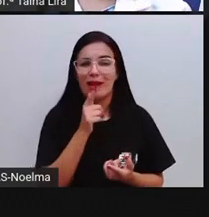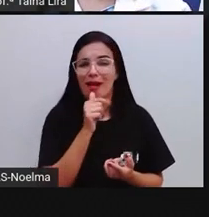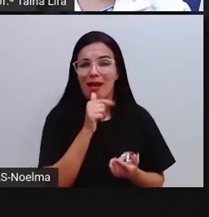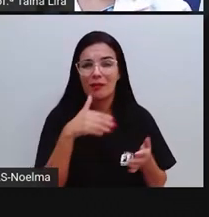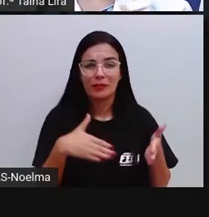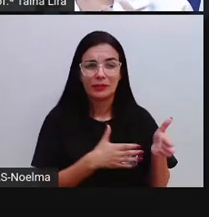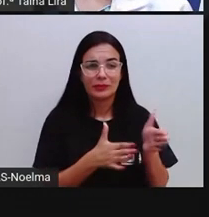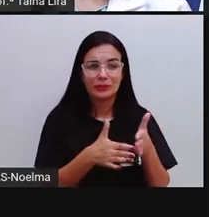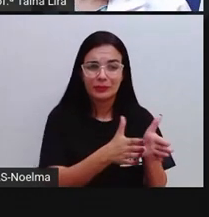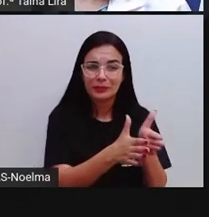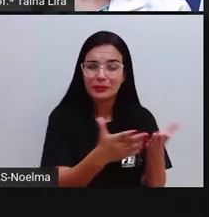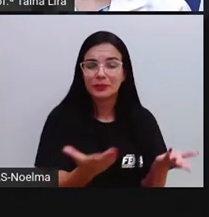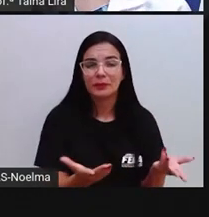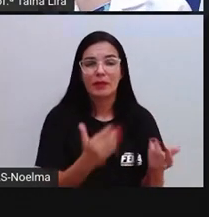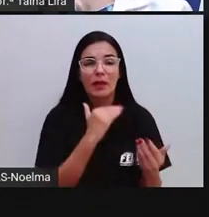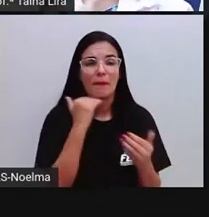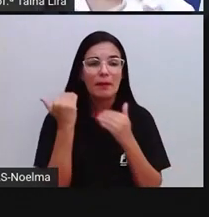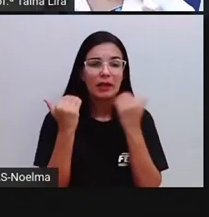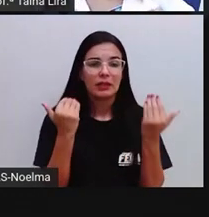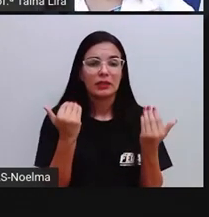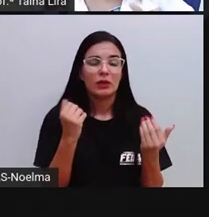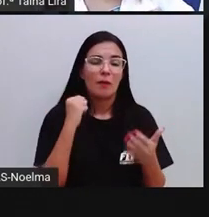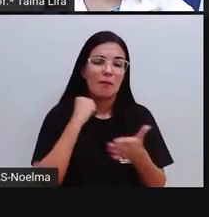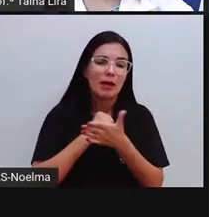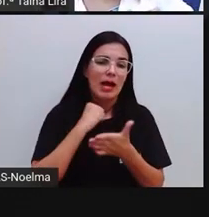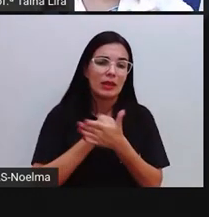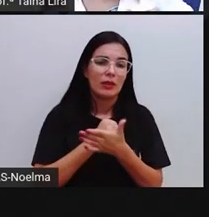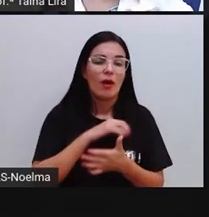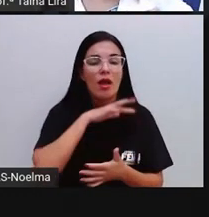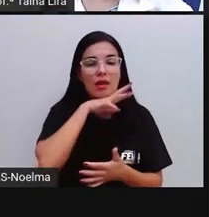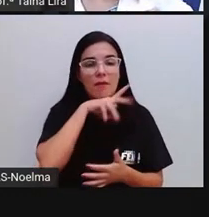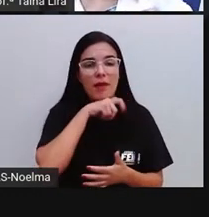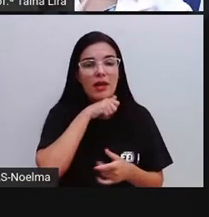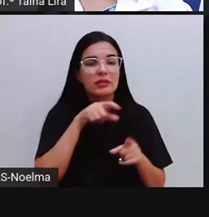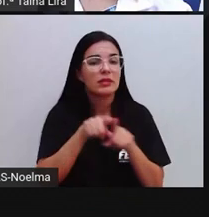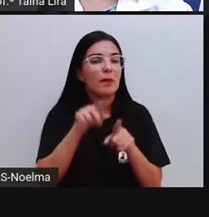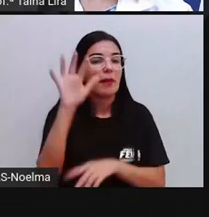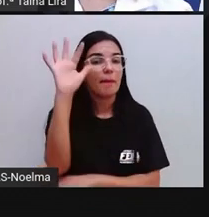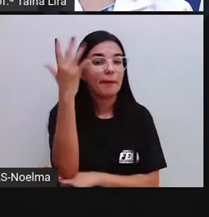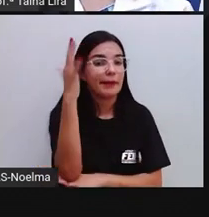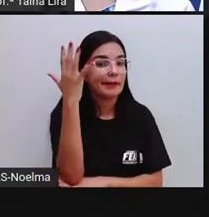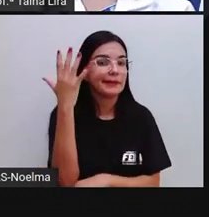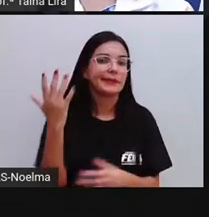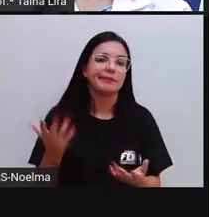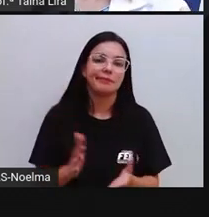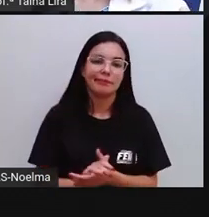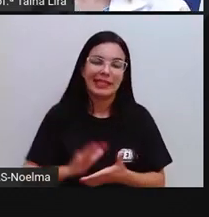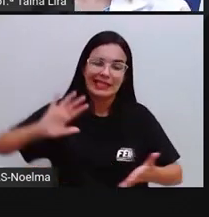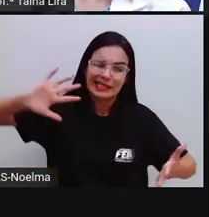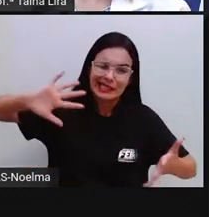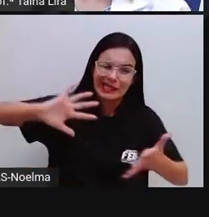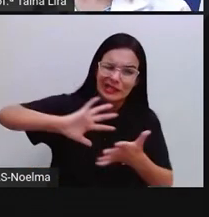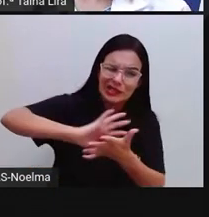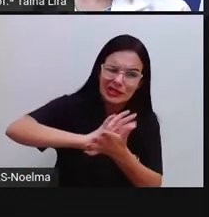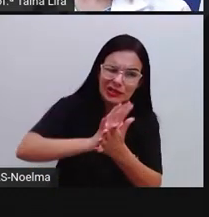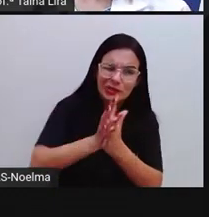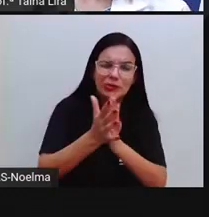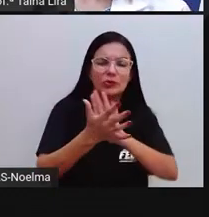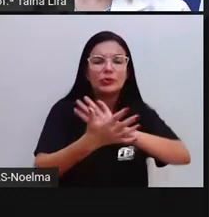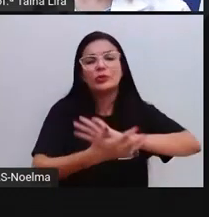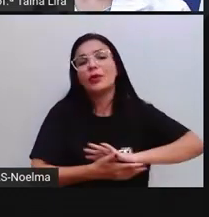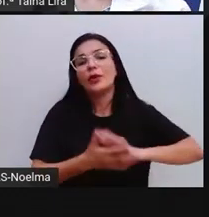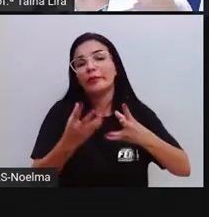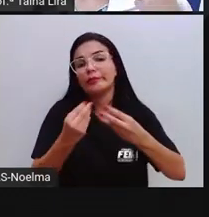animais, certo? Matou espécies de plantas, tá bom? Destruiu, praticamente, derrubou várias